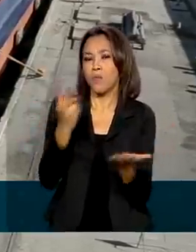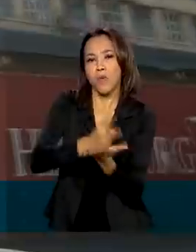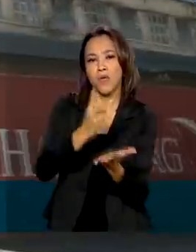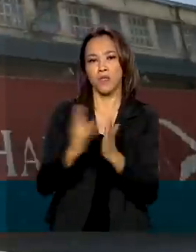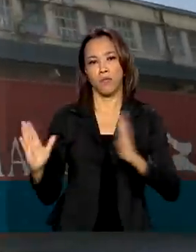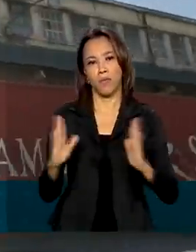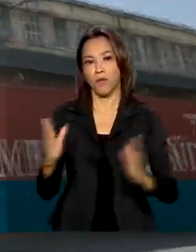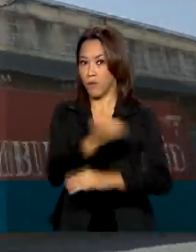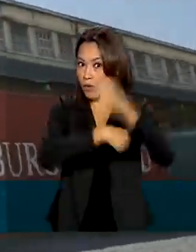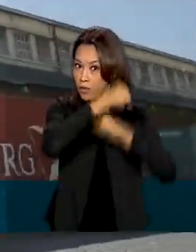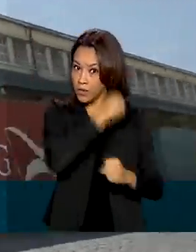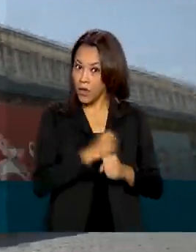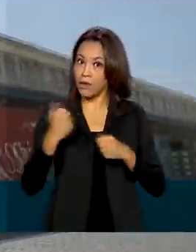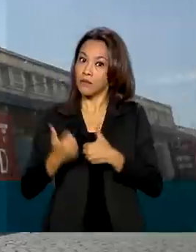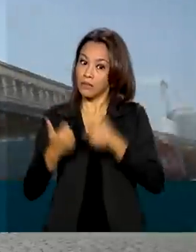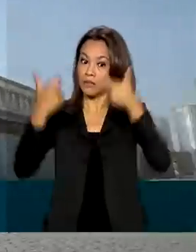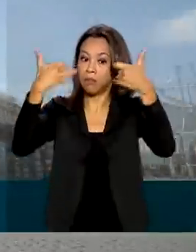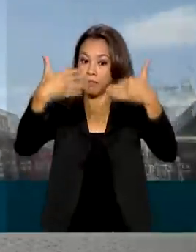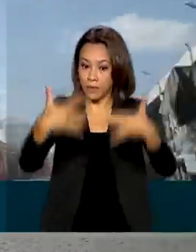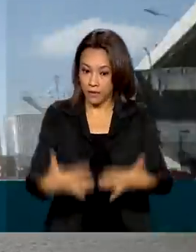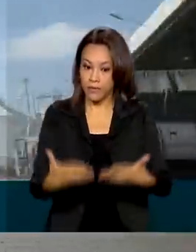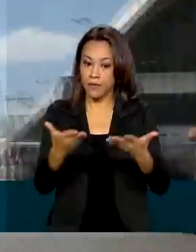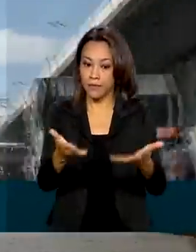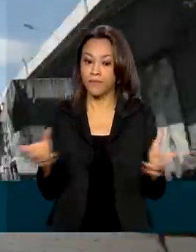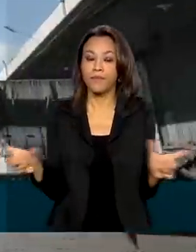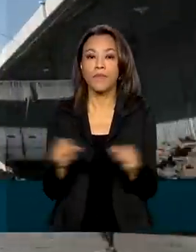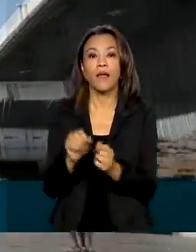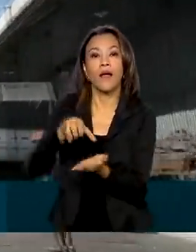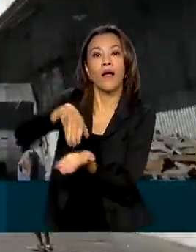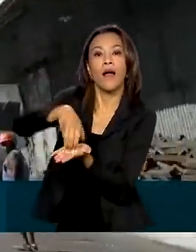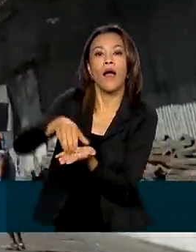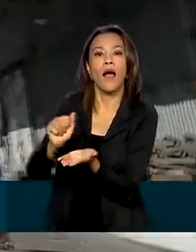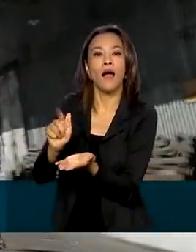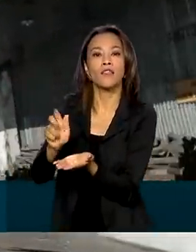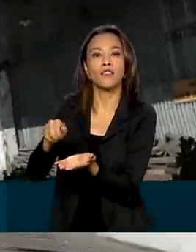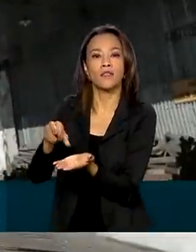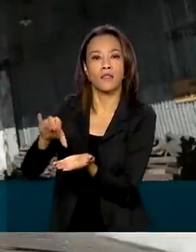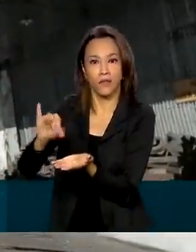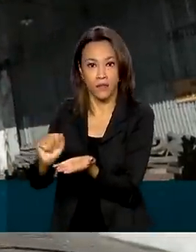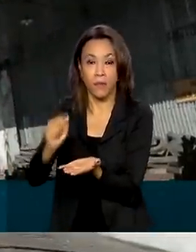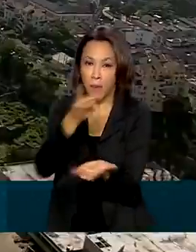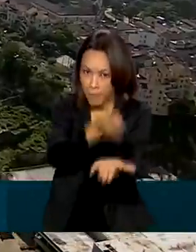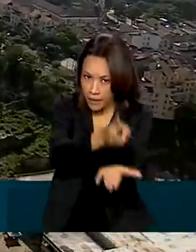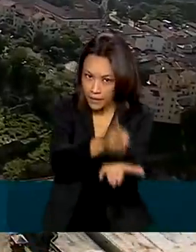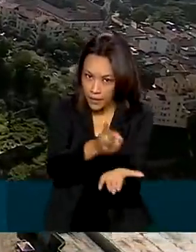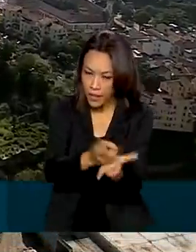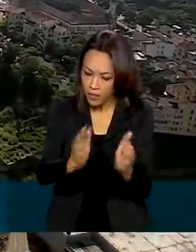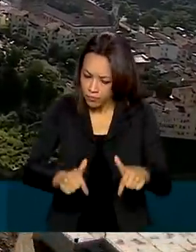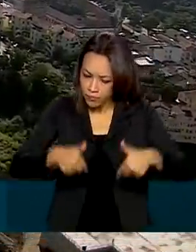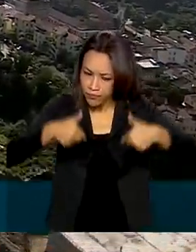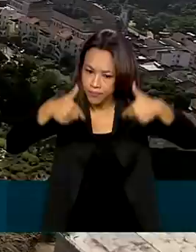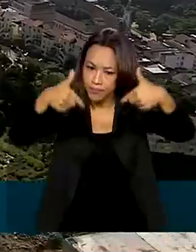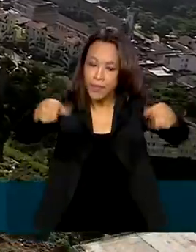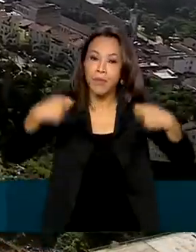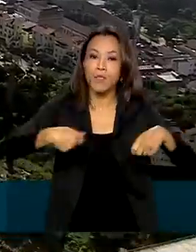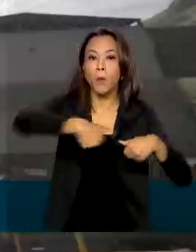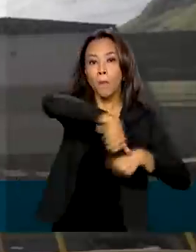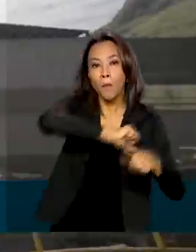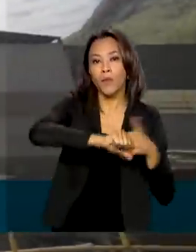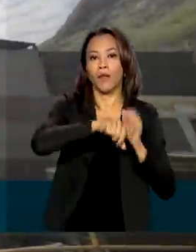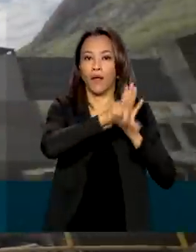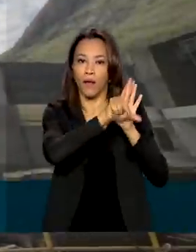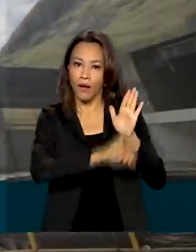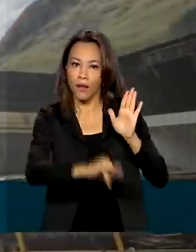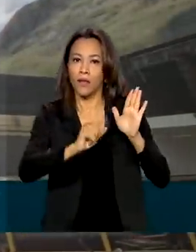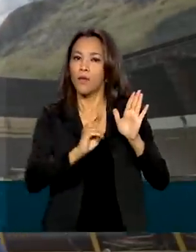segundo a Agência Nacional de Transportes Aquaviários. Para manter tudo em funcionamento, foi preciso primeiro alterar a legislação para